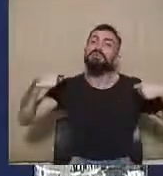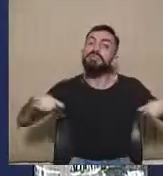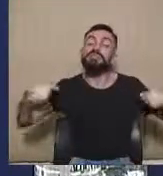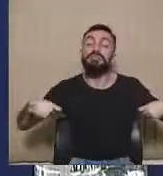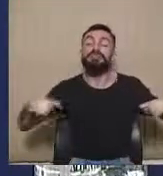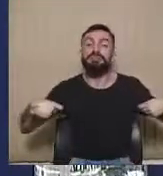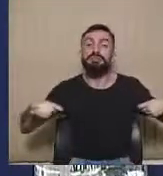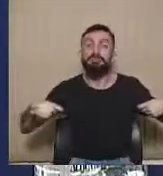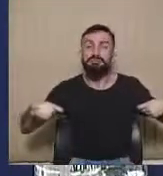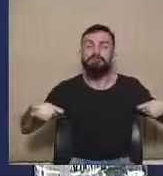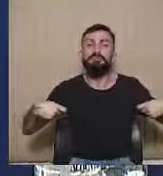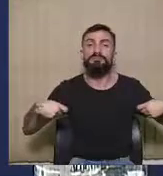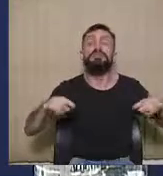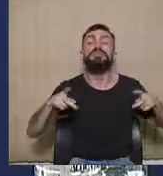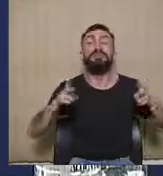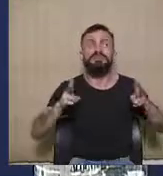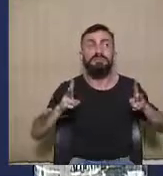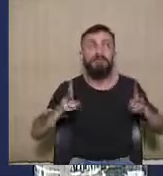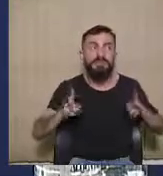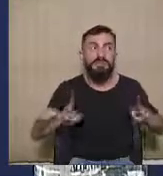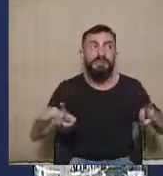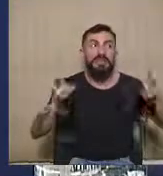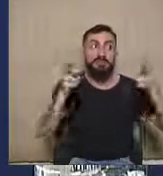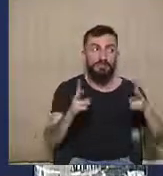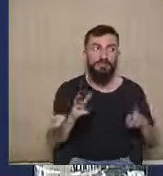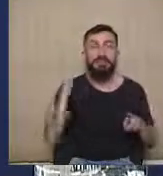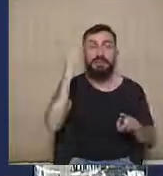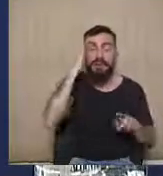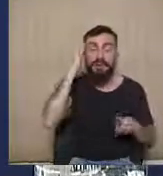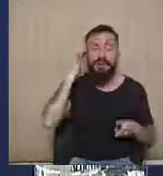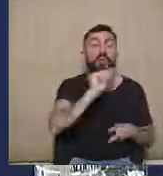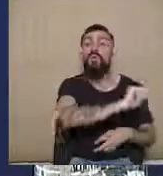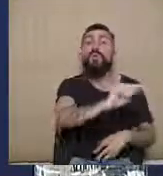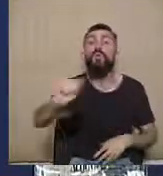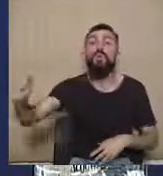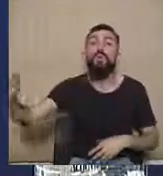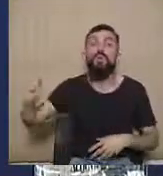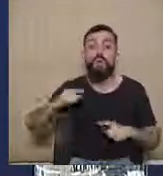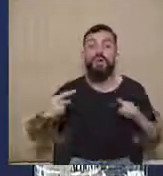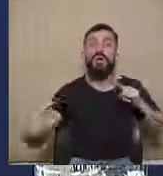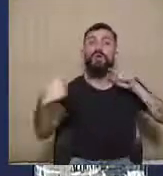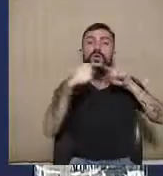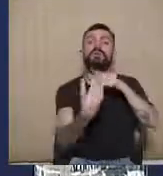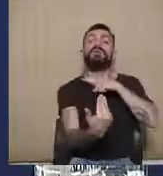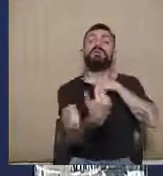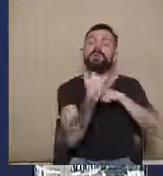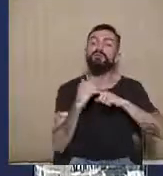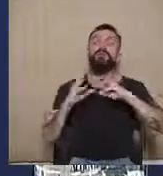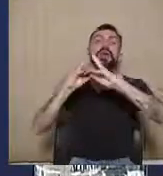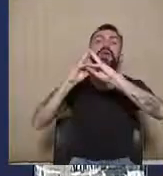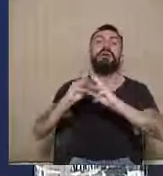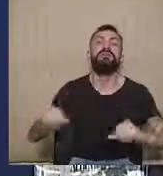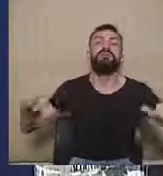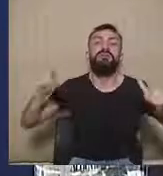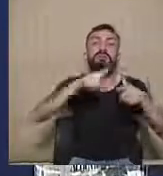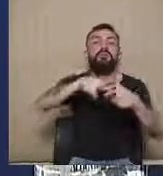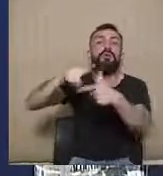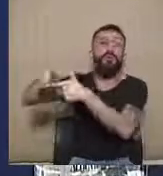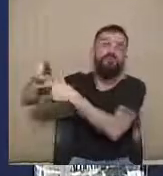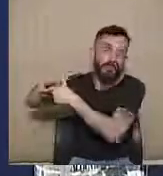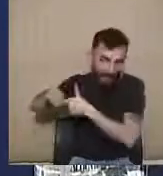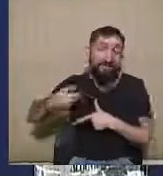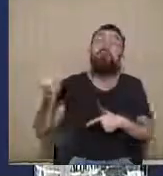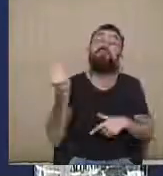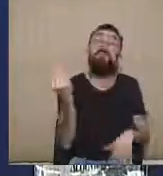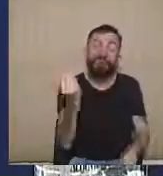um manancial de processos, de demandas eleitorais que sejam tendentes a resolver essas crises de certeza, que, ao